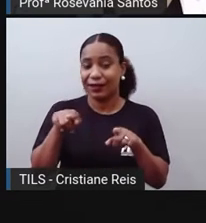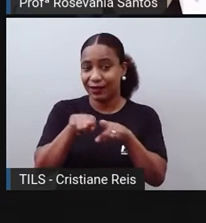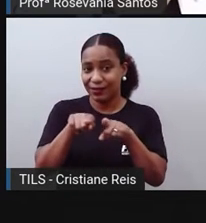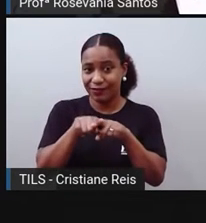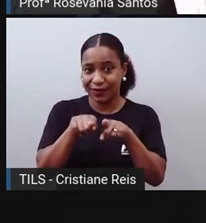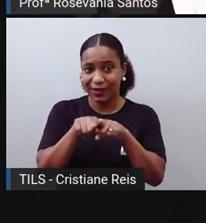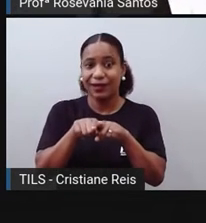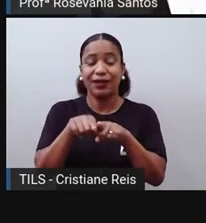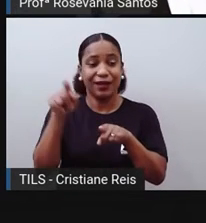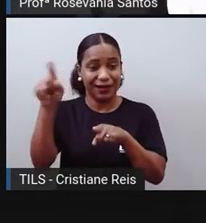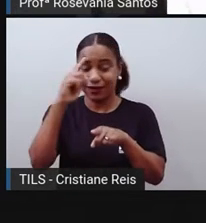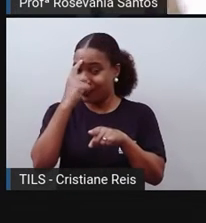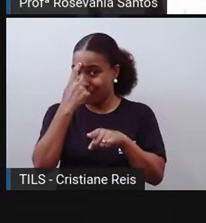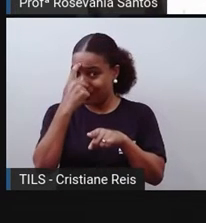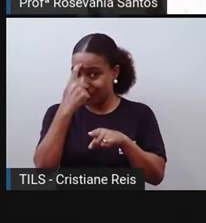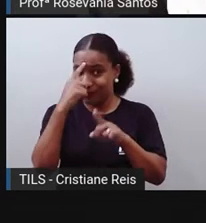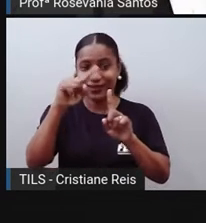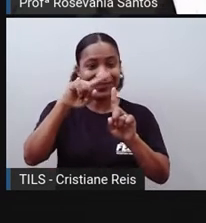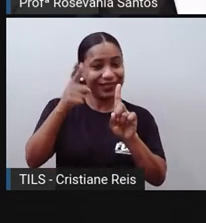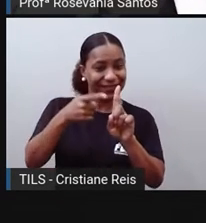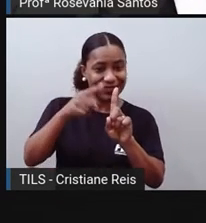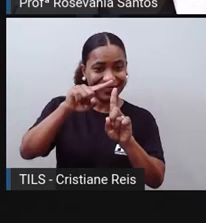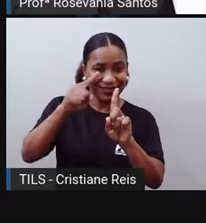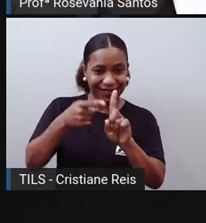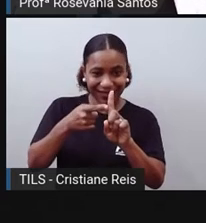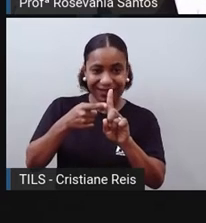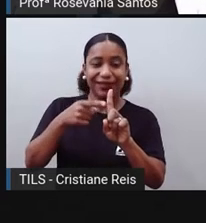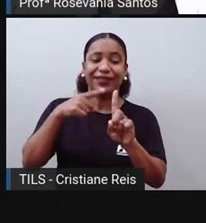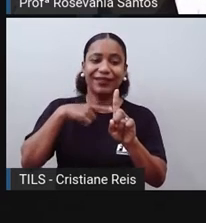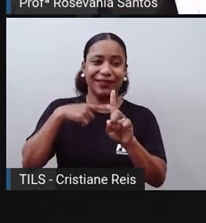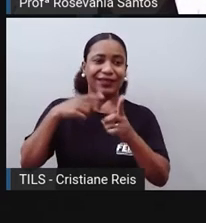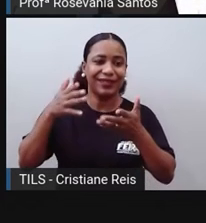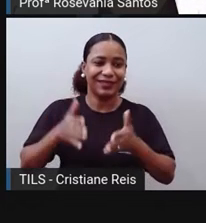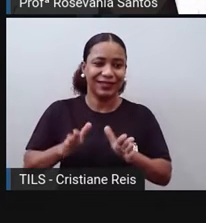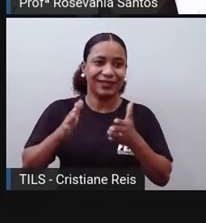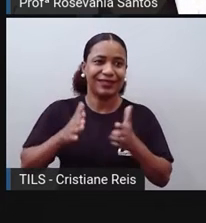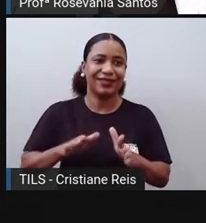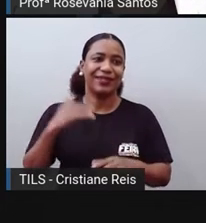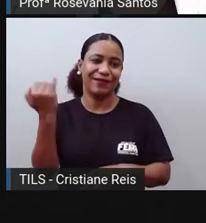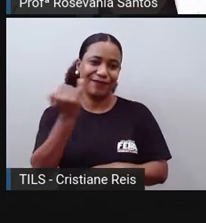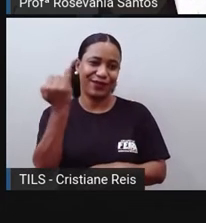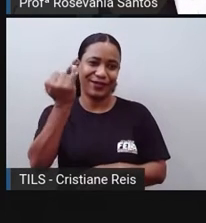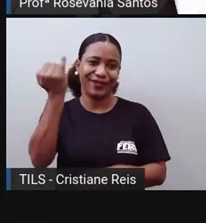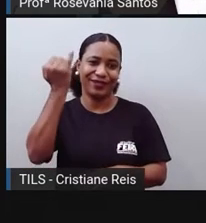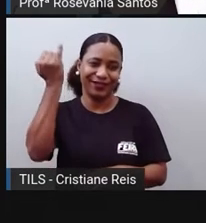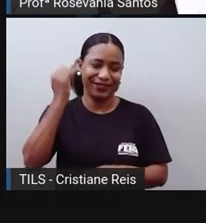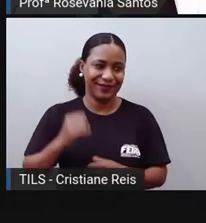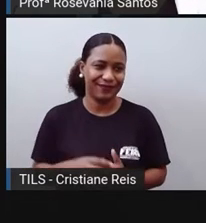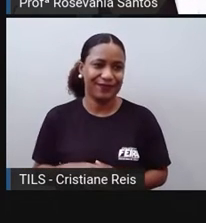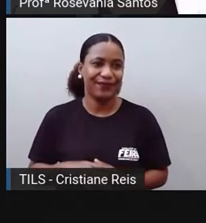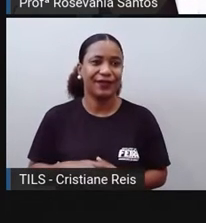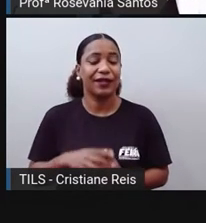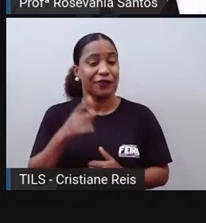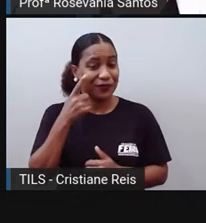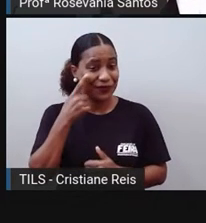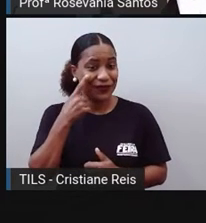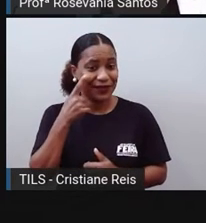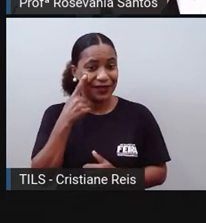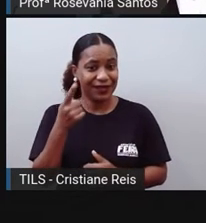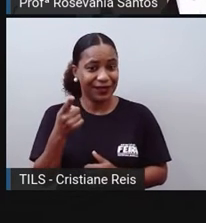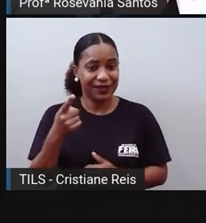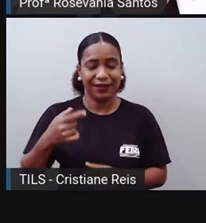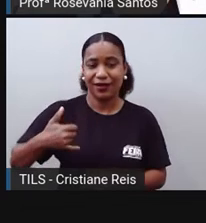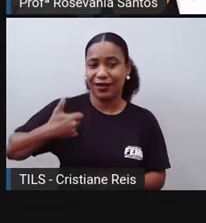foi tão boa que deu certo que agora eles estão incentivando o contrário. Então, eu percebo que aqui, aqui é a idade, né? Então, quando eu vou aqui da